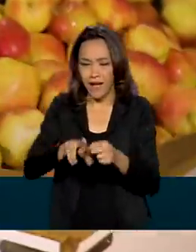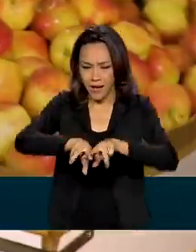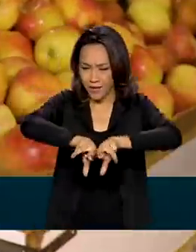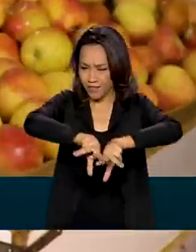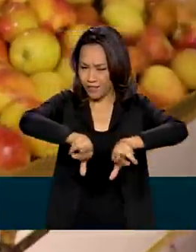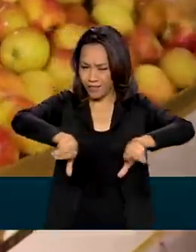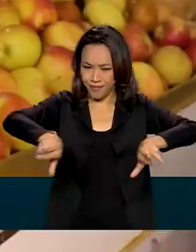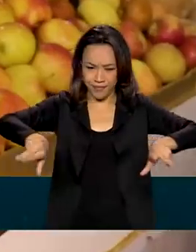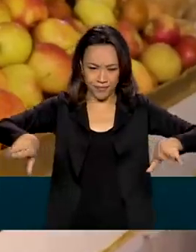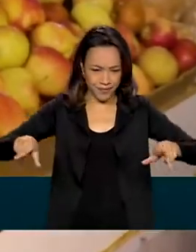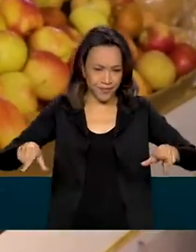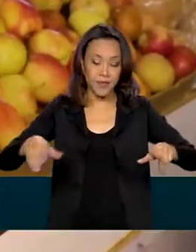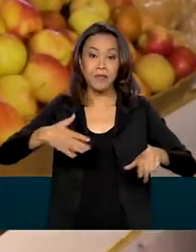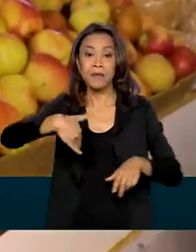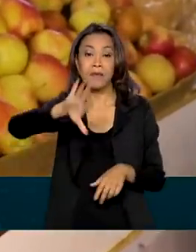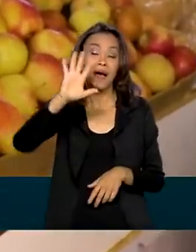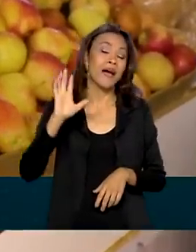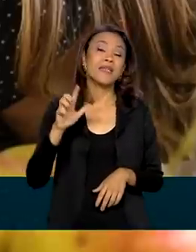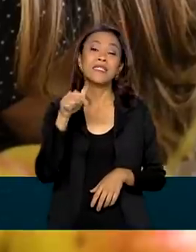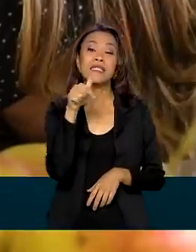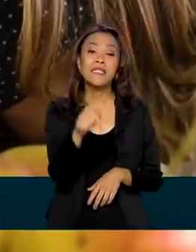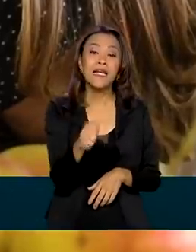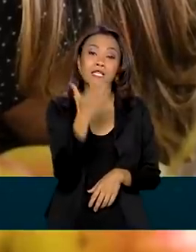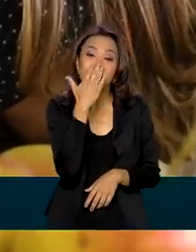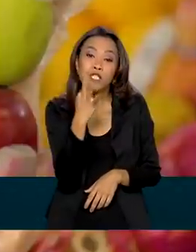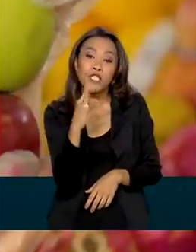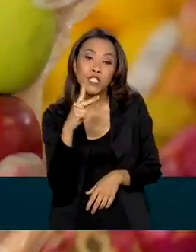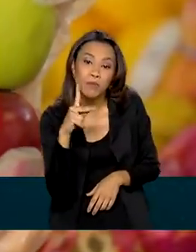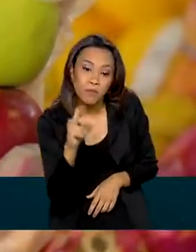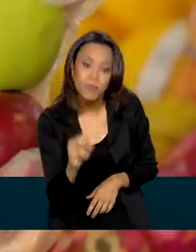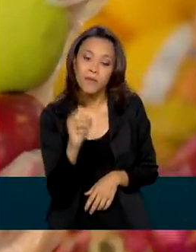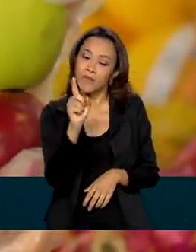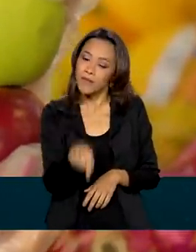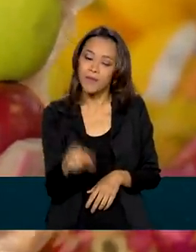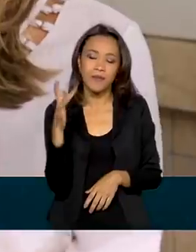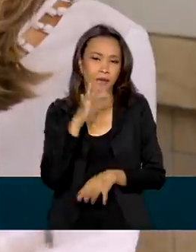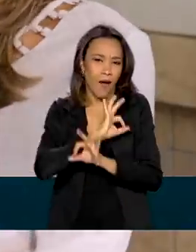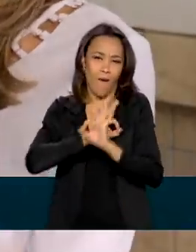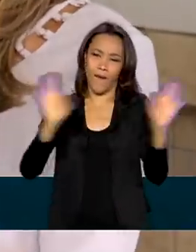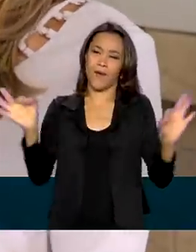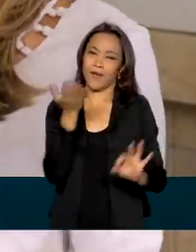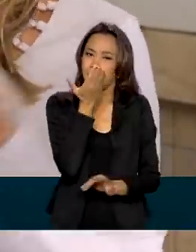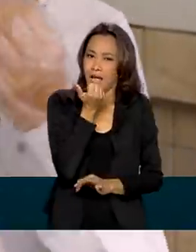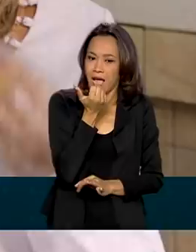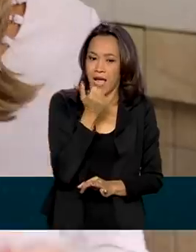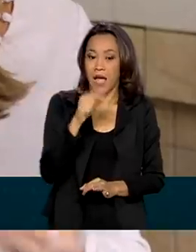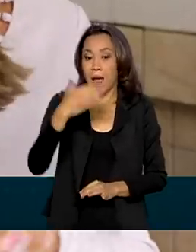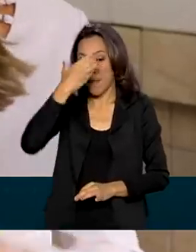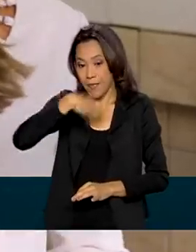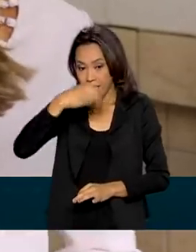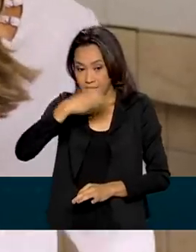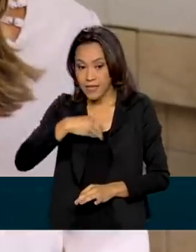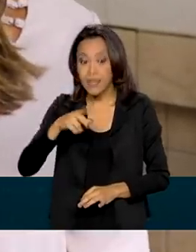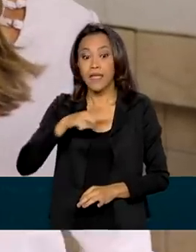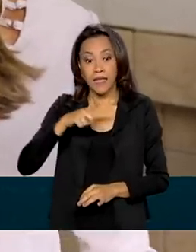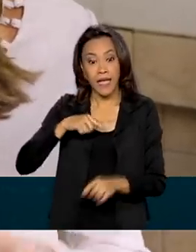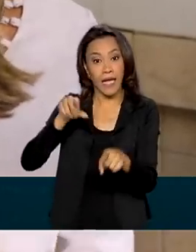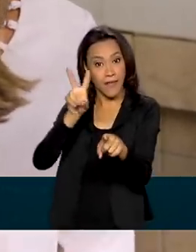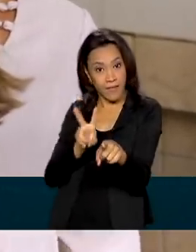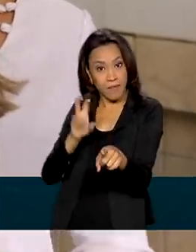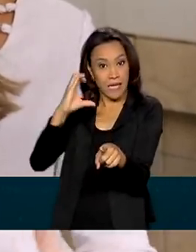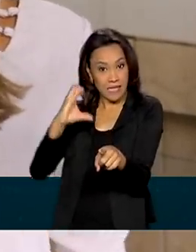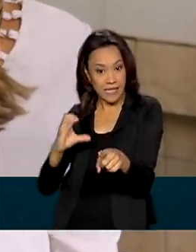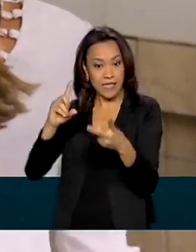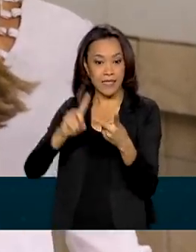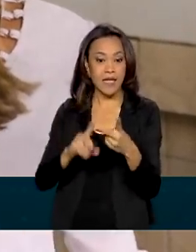É sério, são mais de 7 mil tipos. E todas são alimentos excelentes. Maçã tem muita vitamina C,